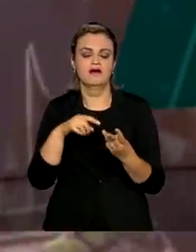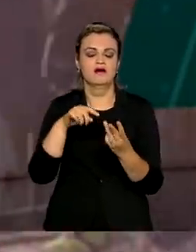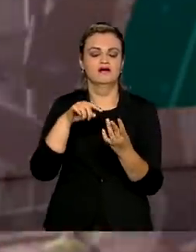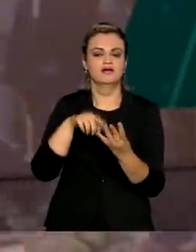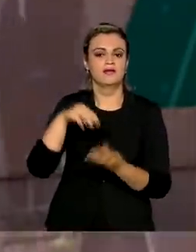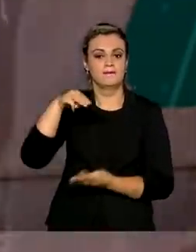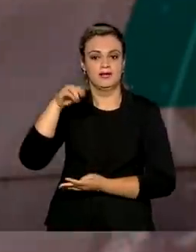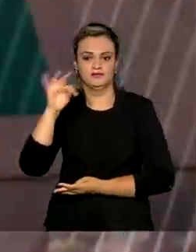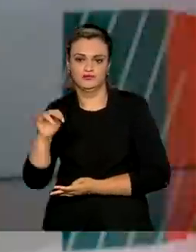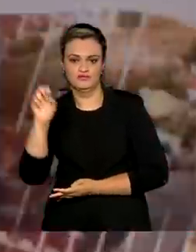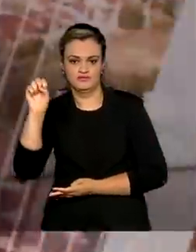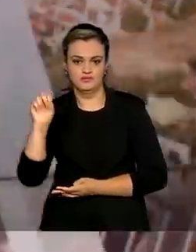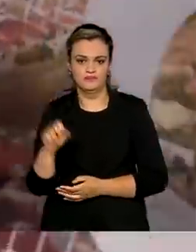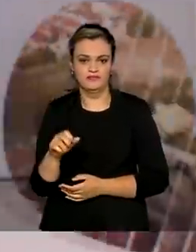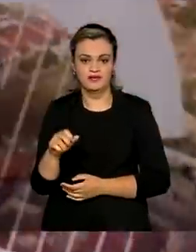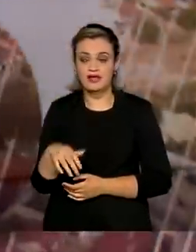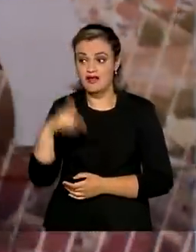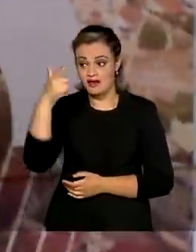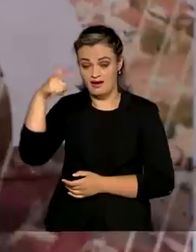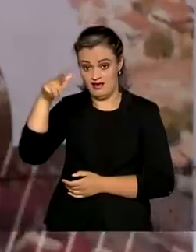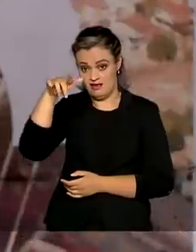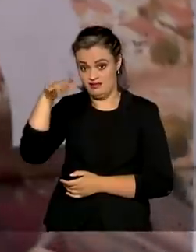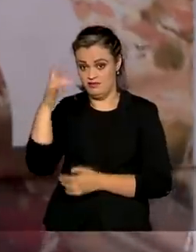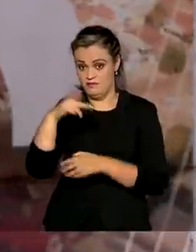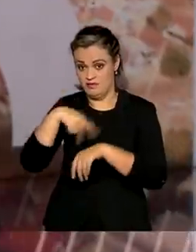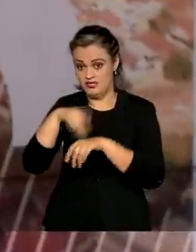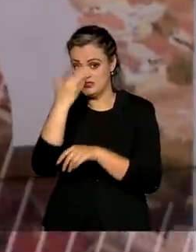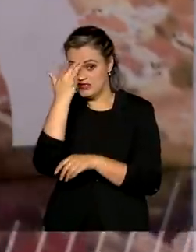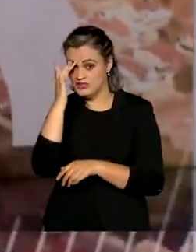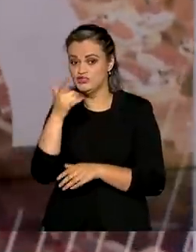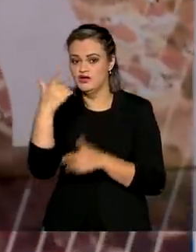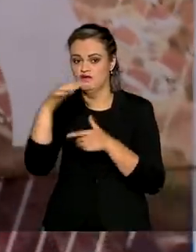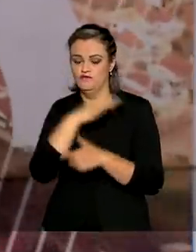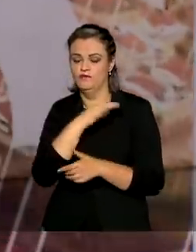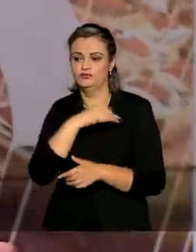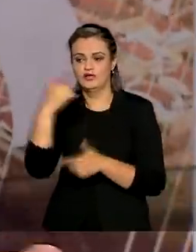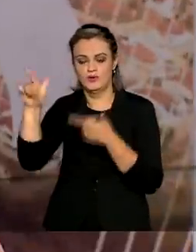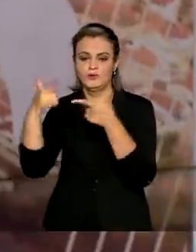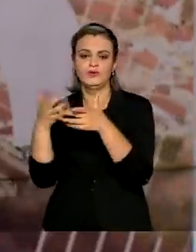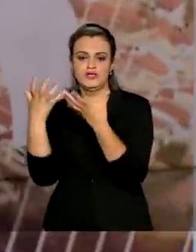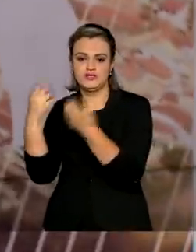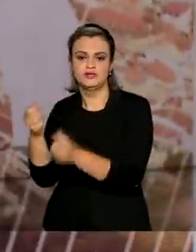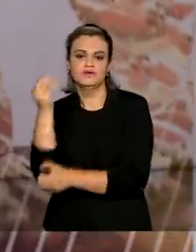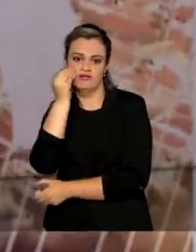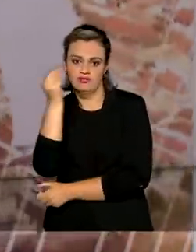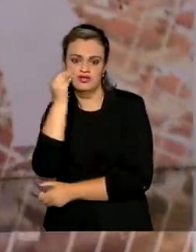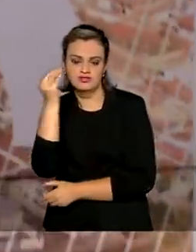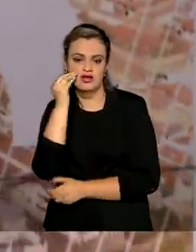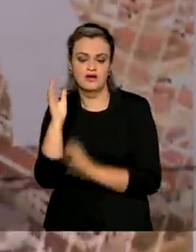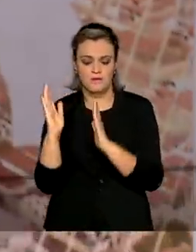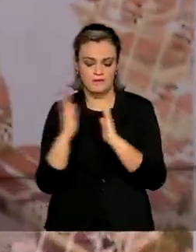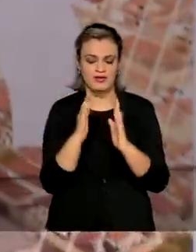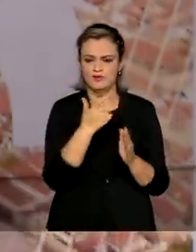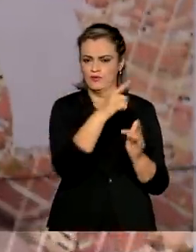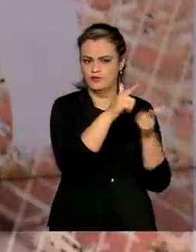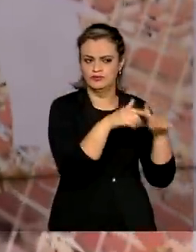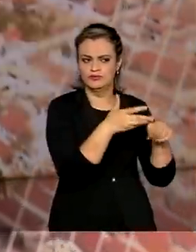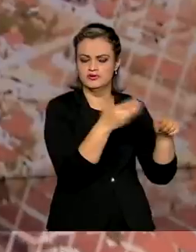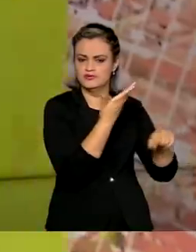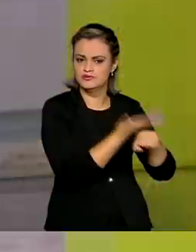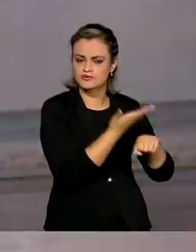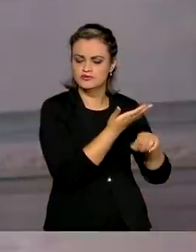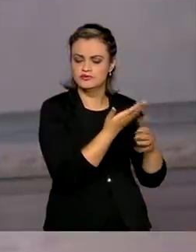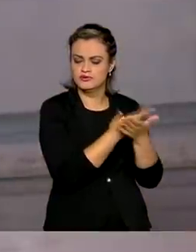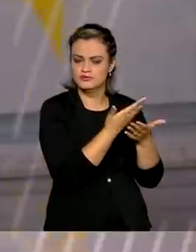outros 26 mil voluntários participam da pesquisa. Segundo a Anvisa, as etapas anteriores, o que incluía estudos em animais,